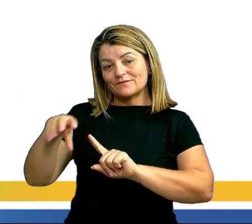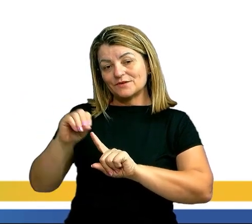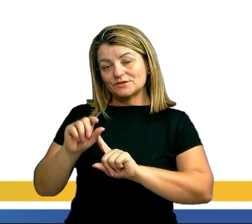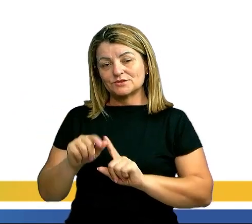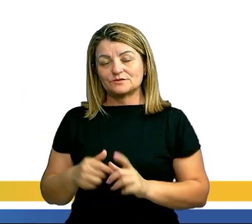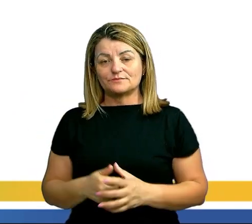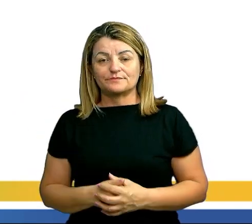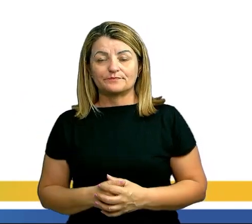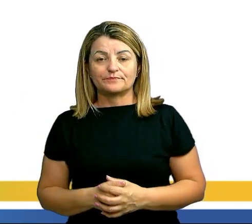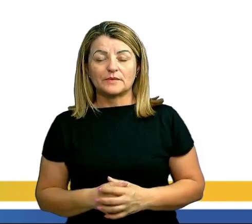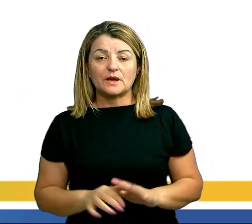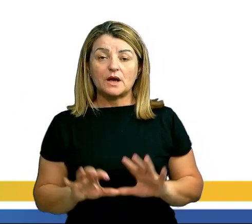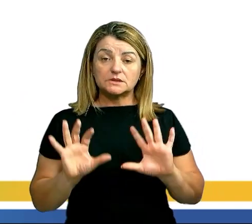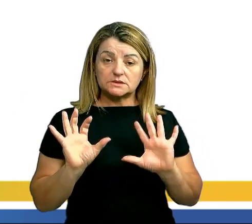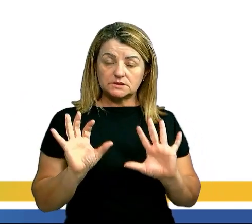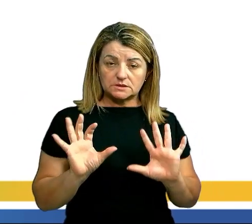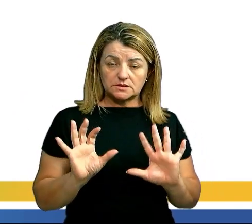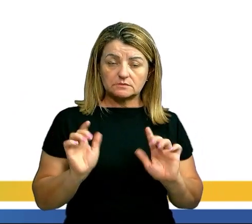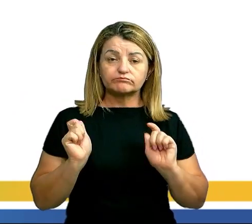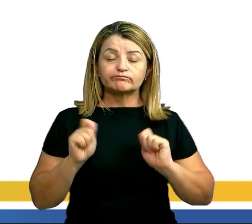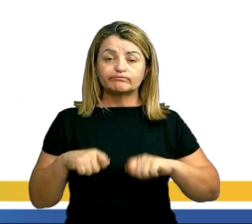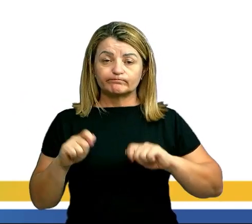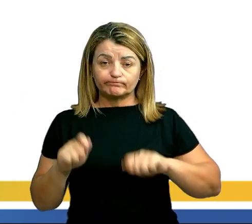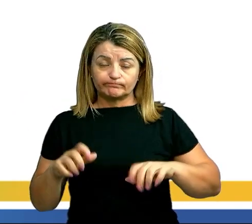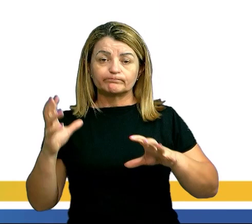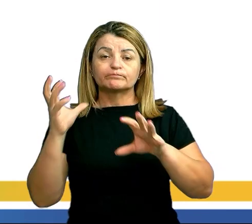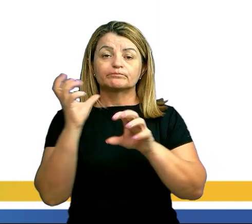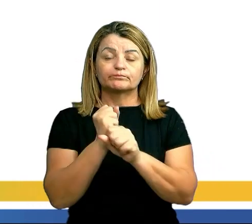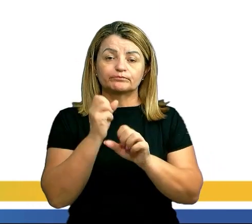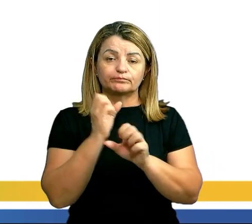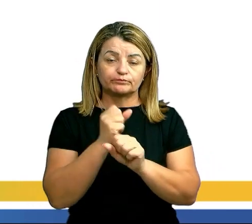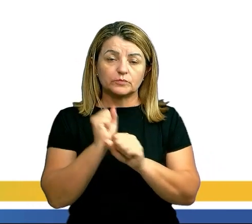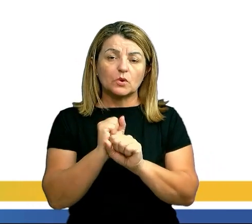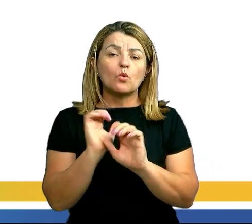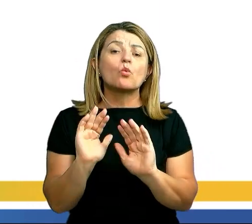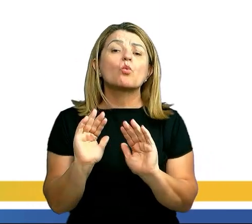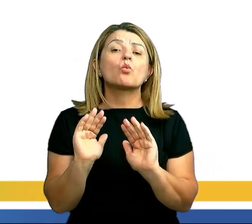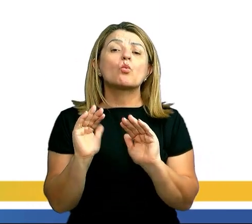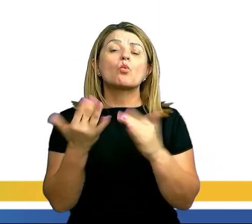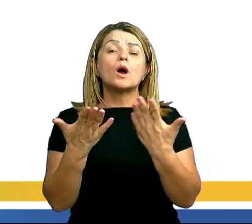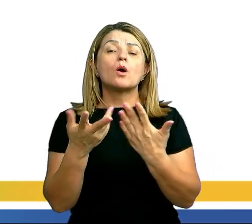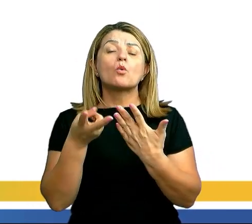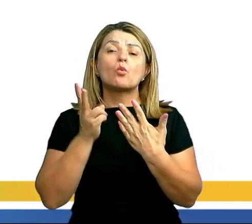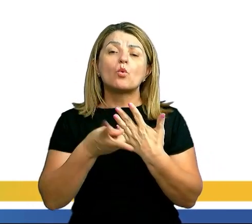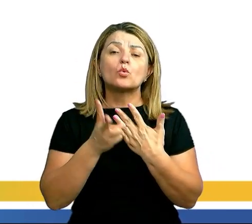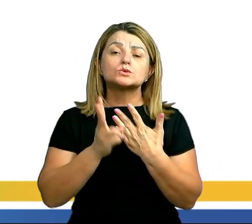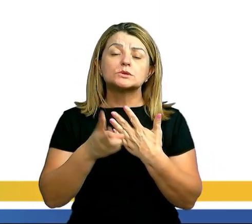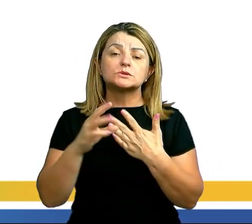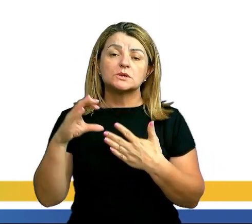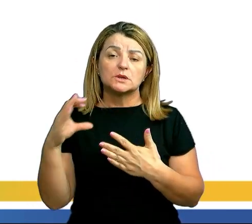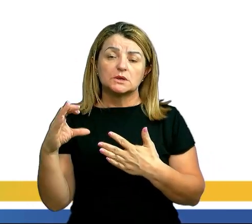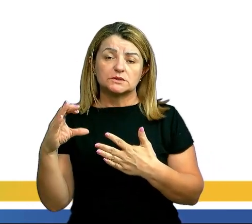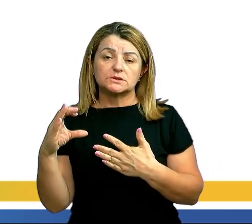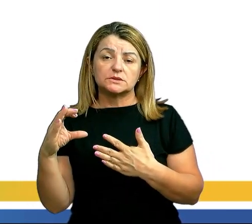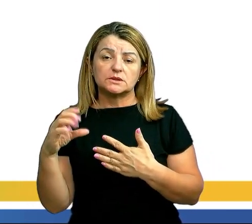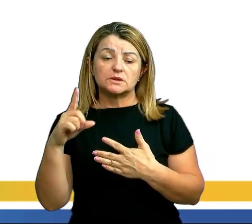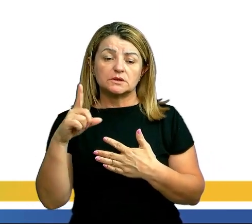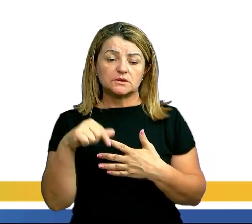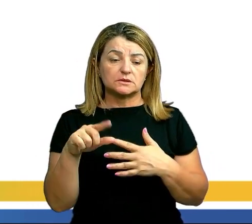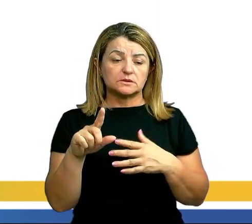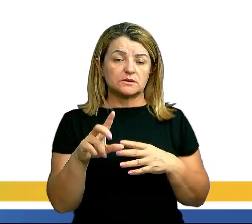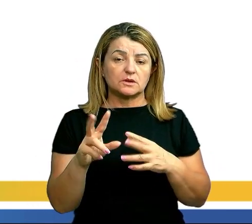Celsius. Logo, para que possamos calcular qual seria o valor da constante de C, ou seja, o quociente